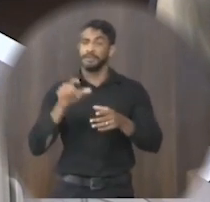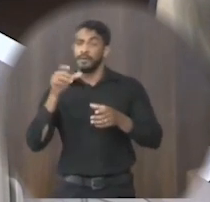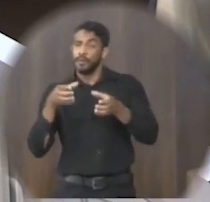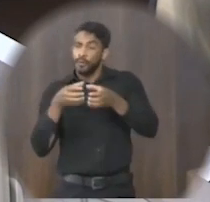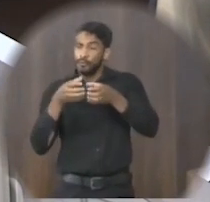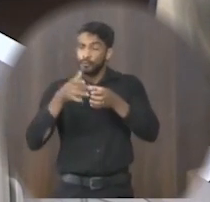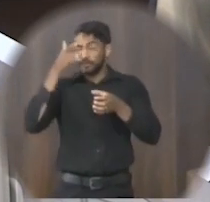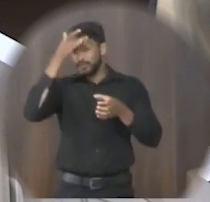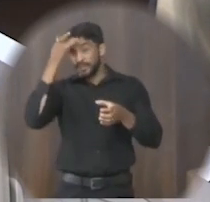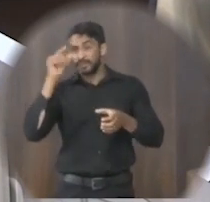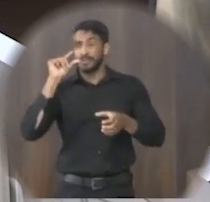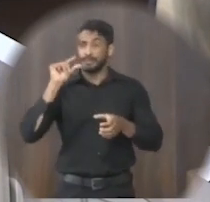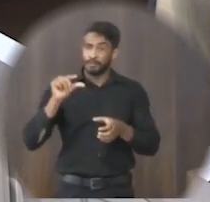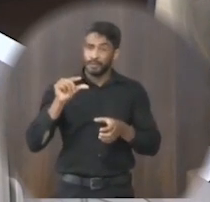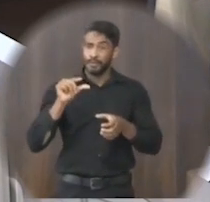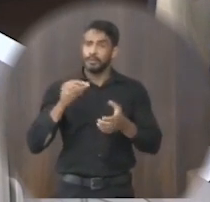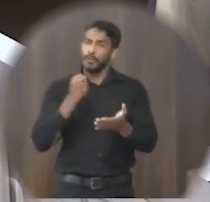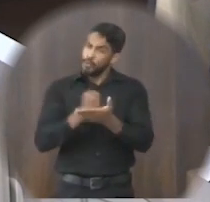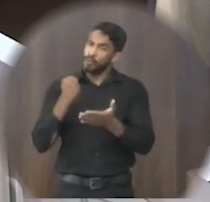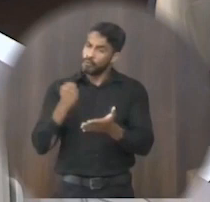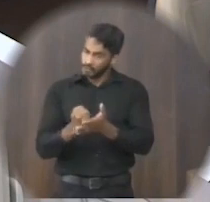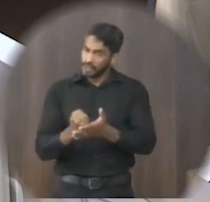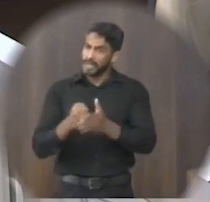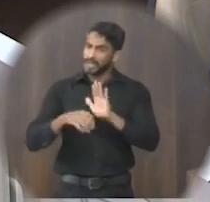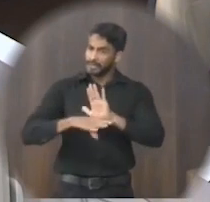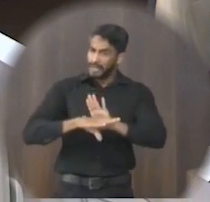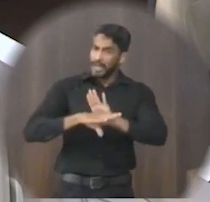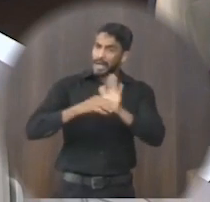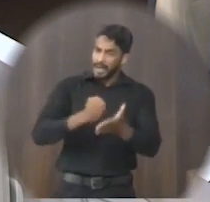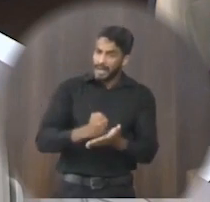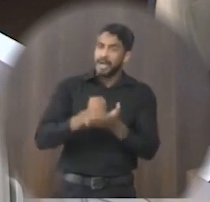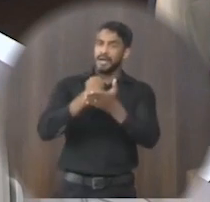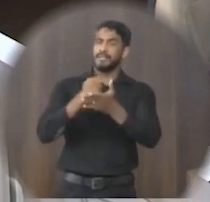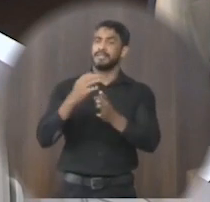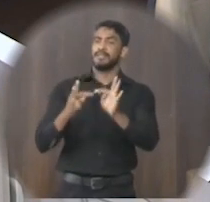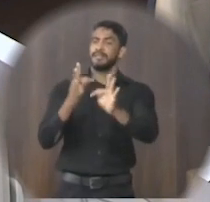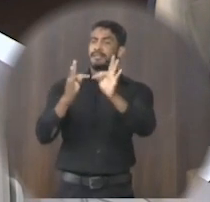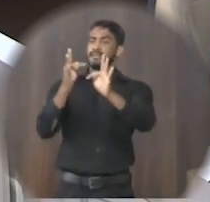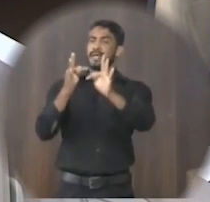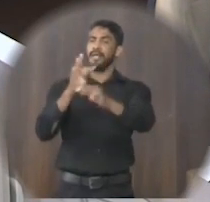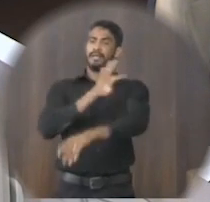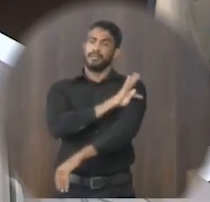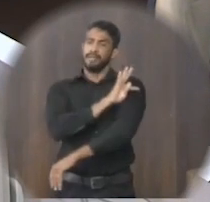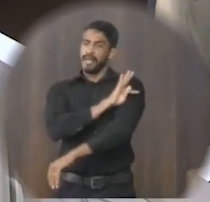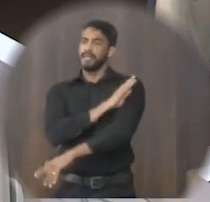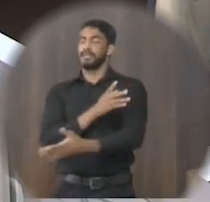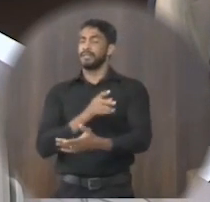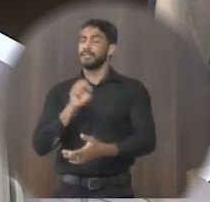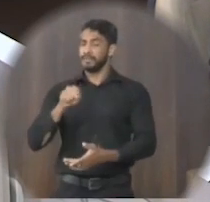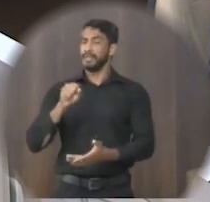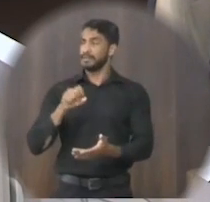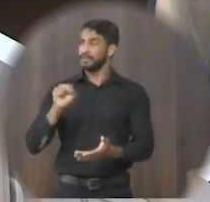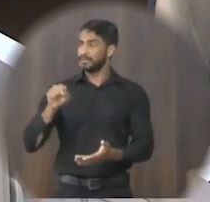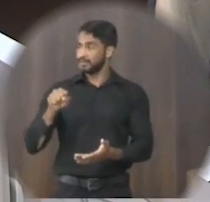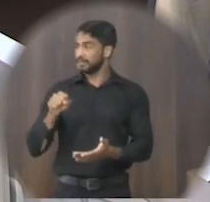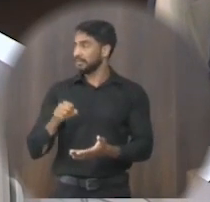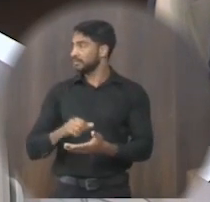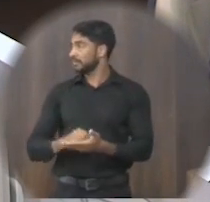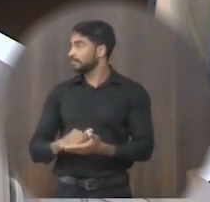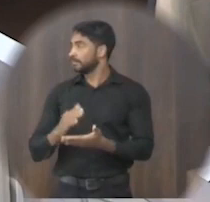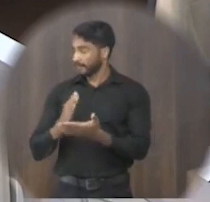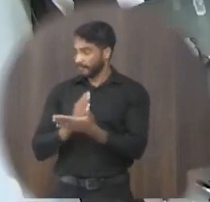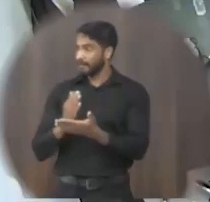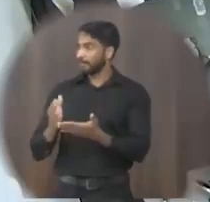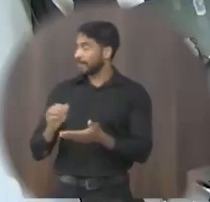contrata assistência técnica a prefeitura o executivo tem condições de contrato assistência técnica não é Islâmia? uma parte